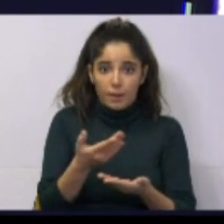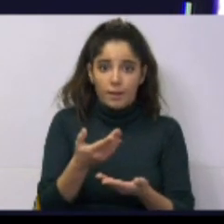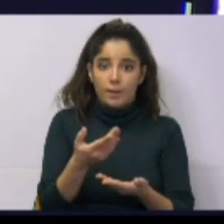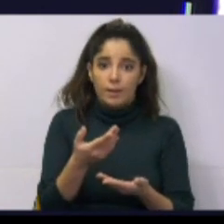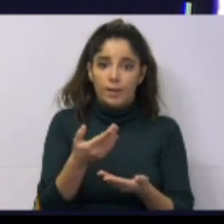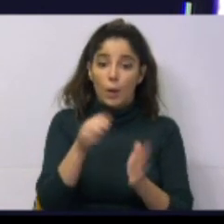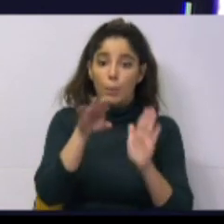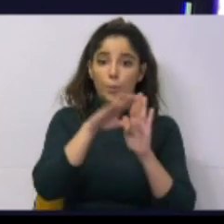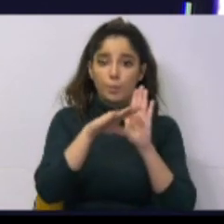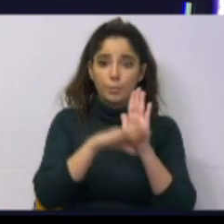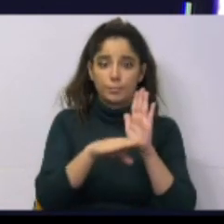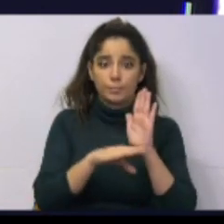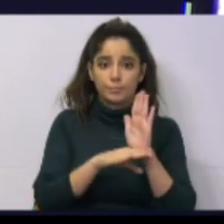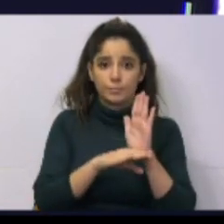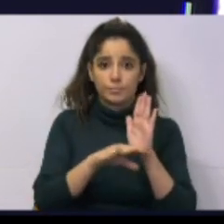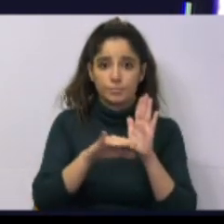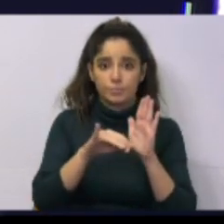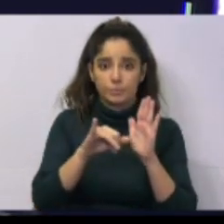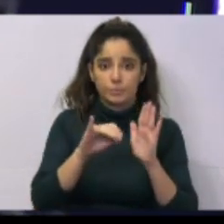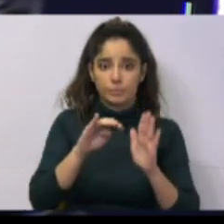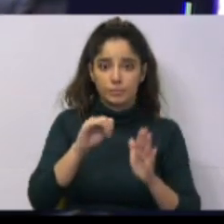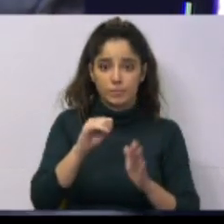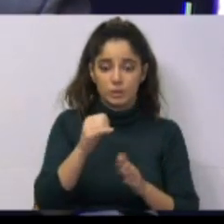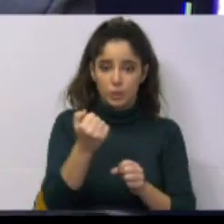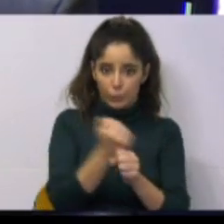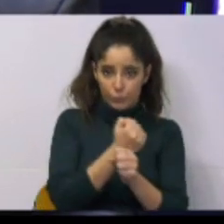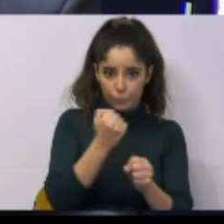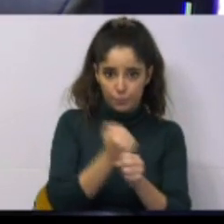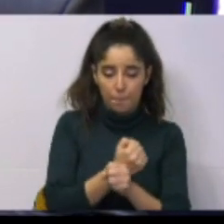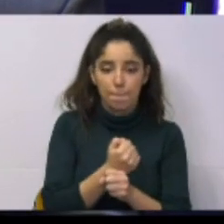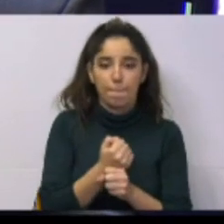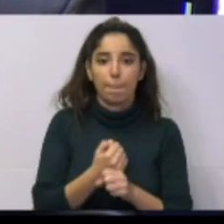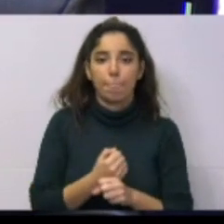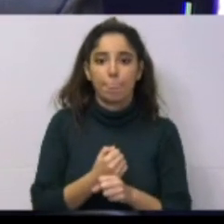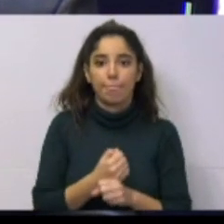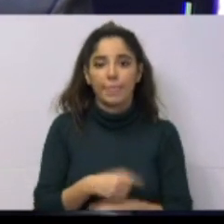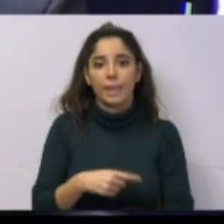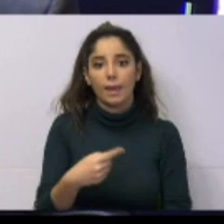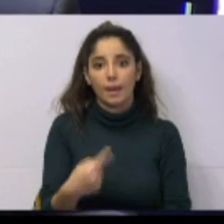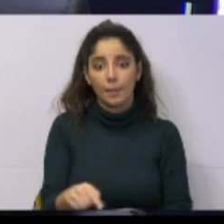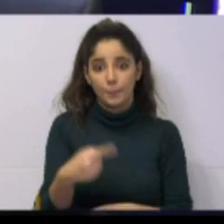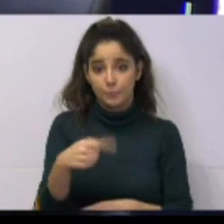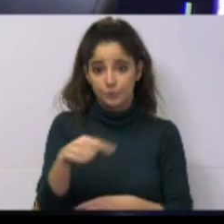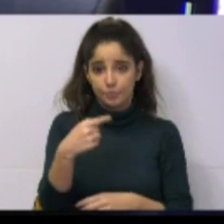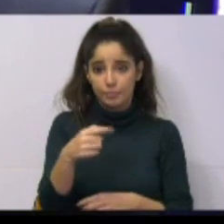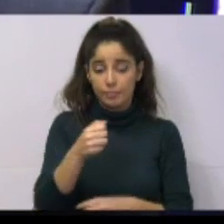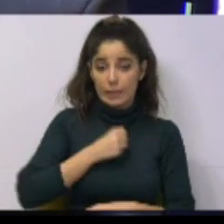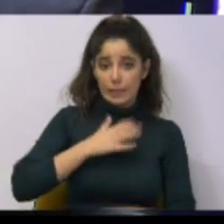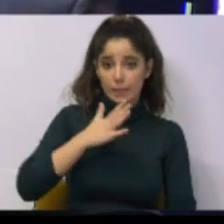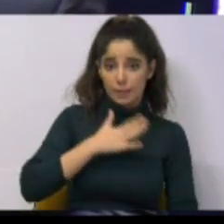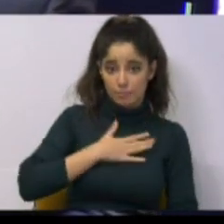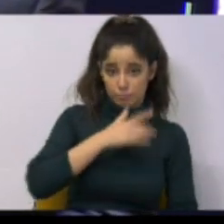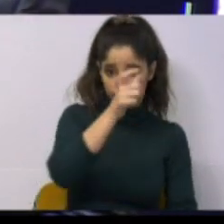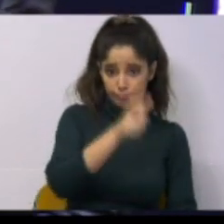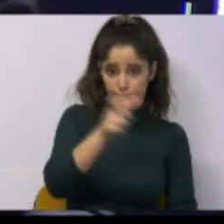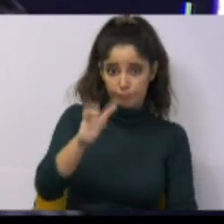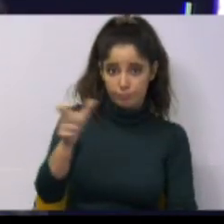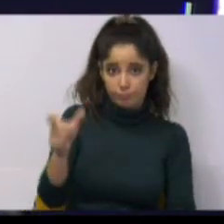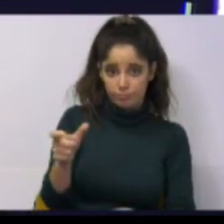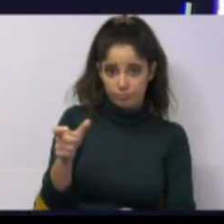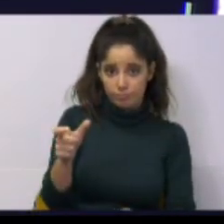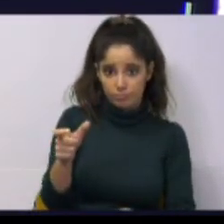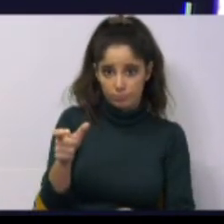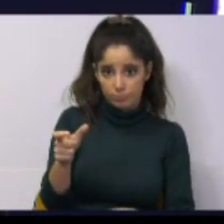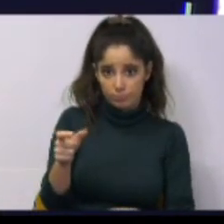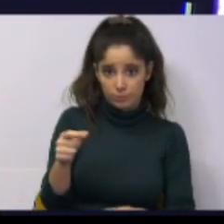S.I. de funcionamento, que há empresários que foram tirar o retrato